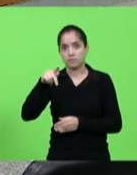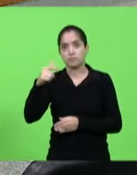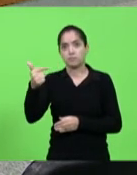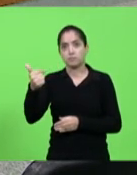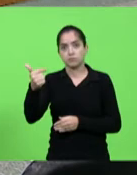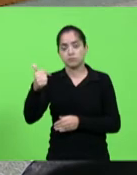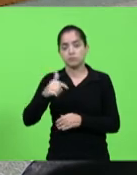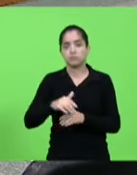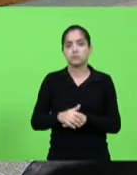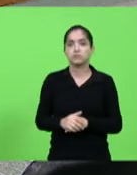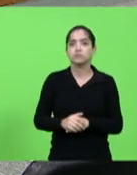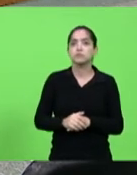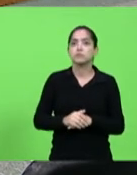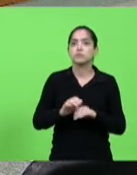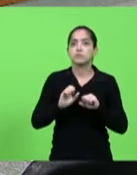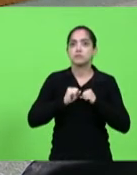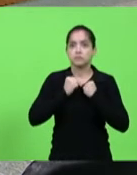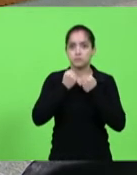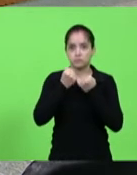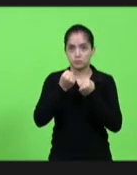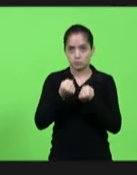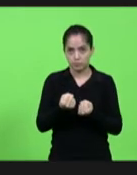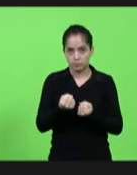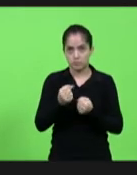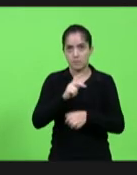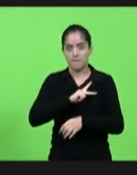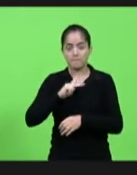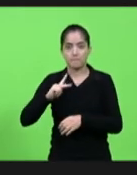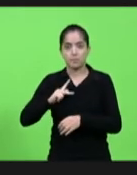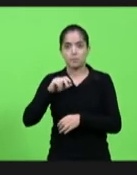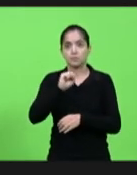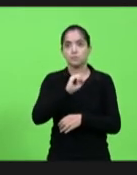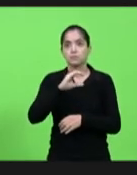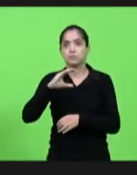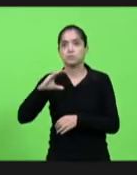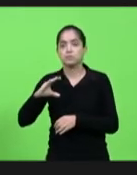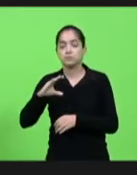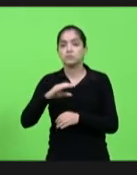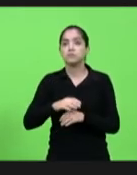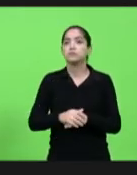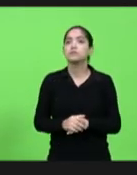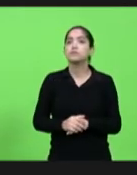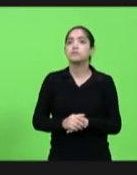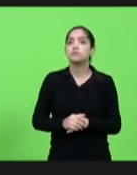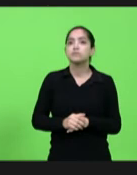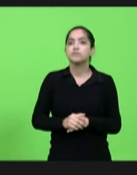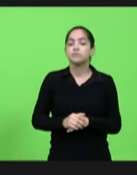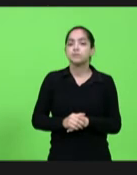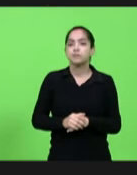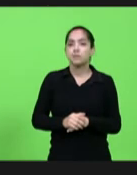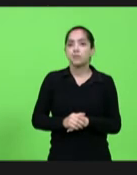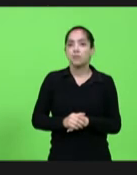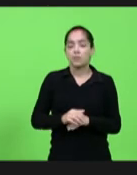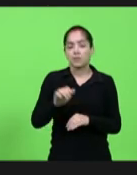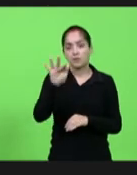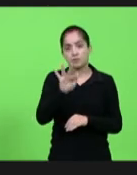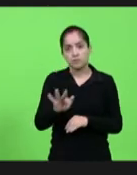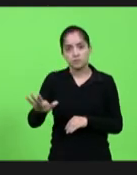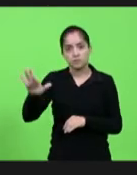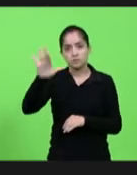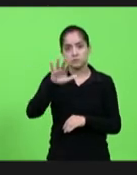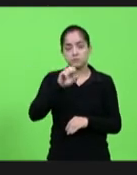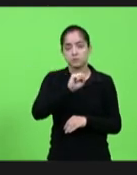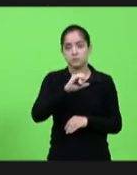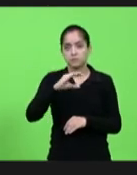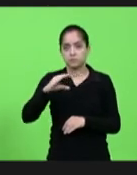Defensoria Pública de Santa Catarina, Departamento de Serviço Social da UFSC, Federação Catarinense